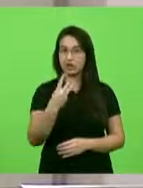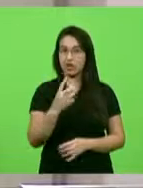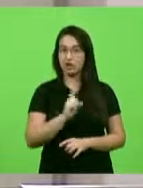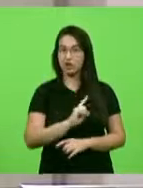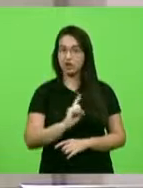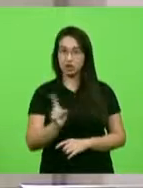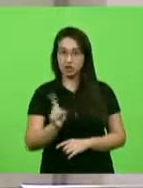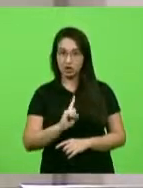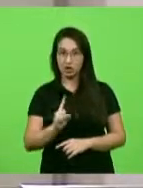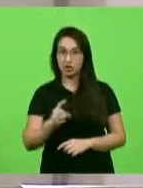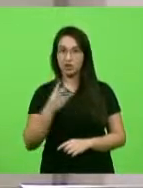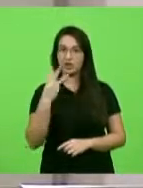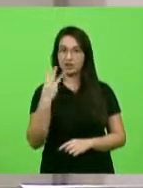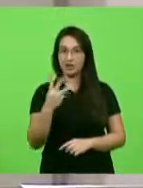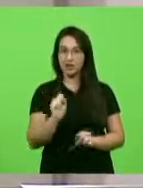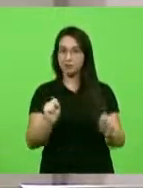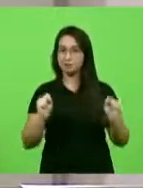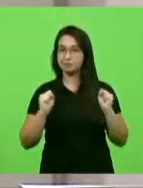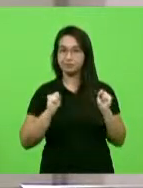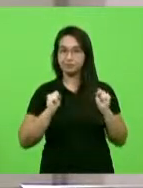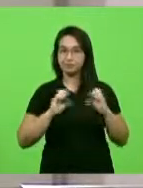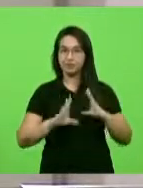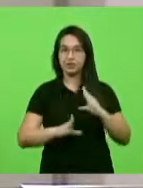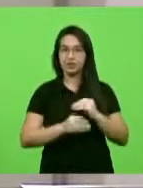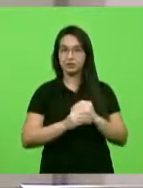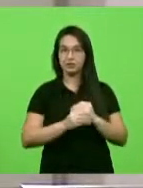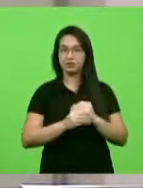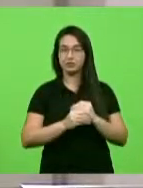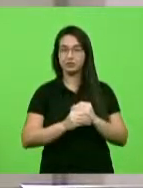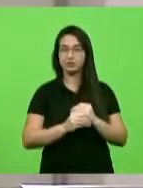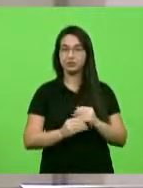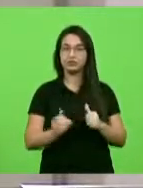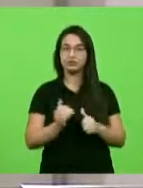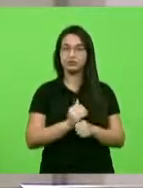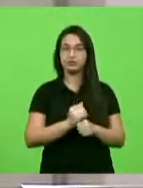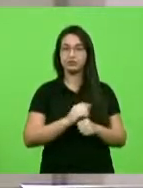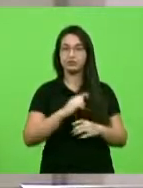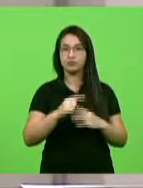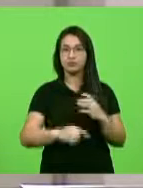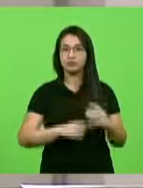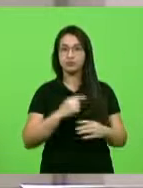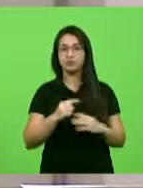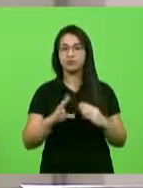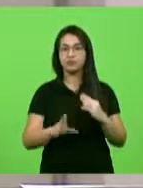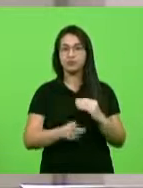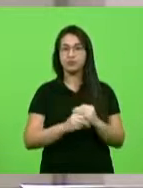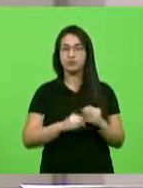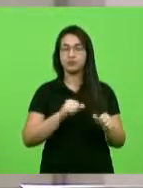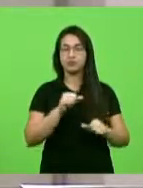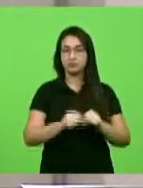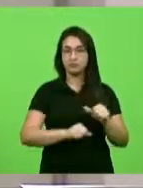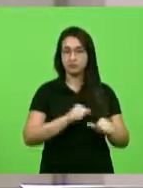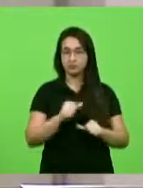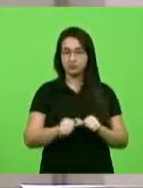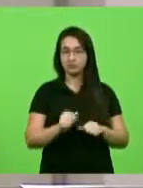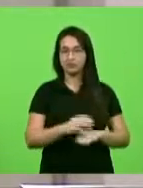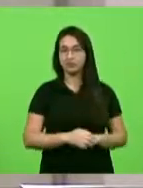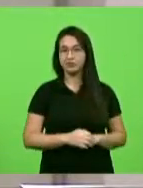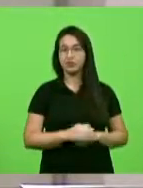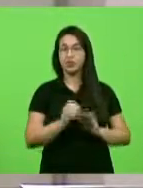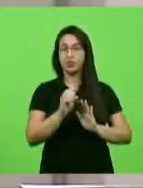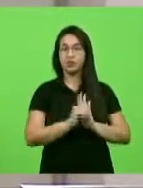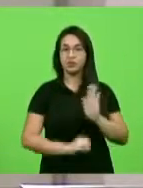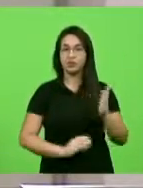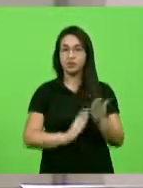e 3 abstenções, com emenda substitutiva global e subemenda modificativa. A índex ofício foi aprovado em